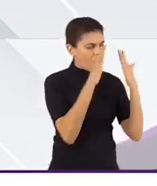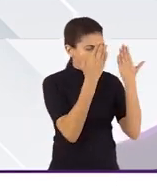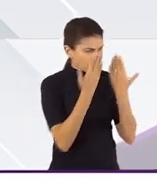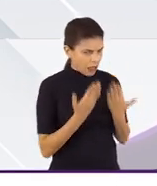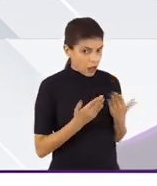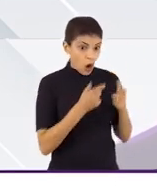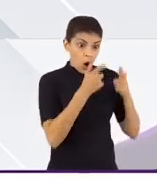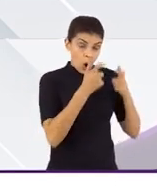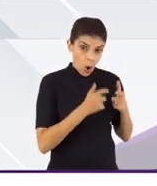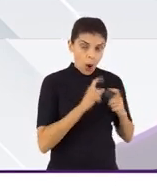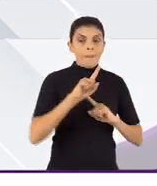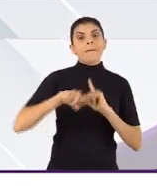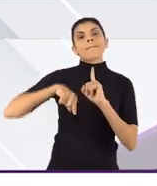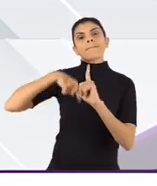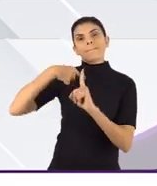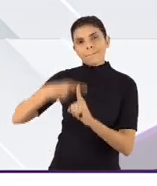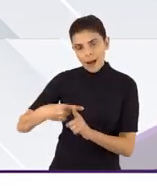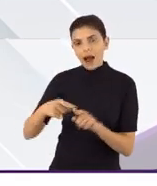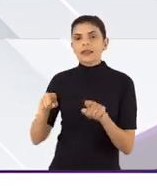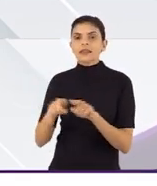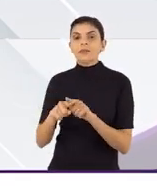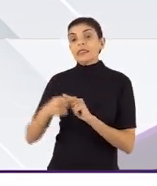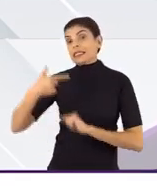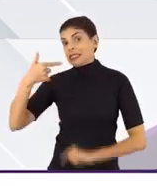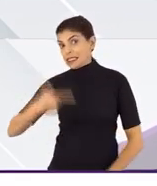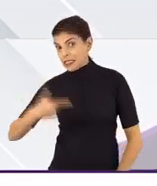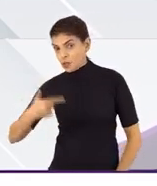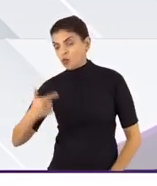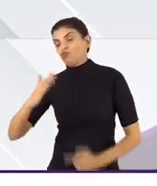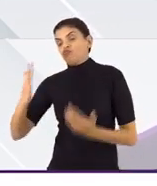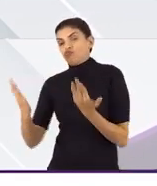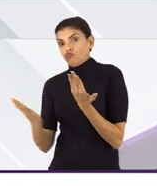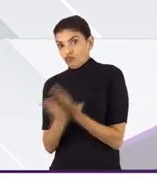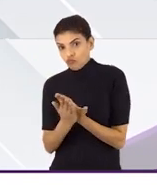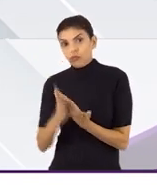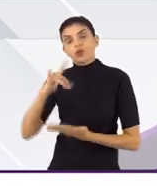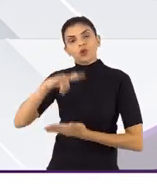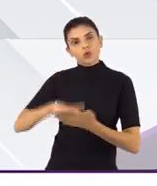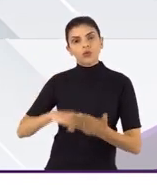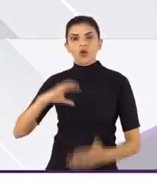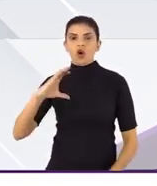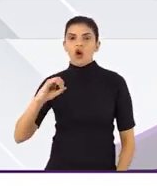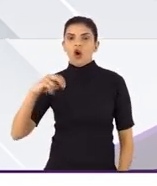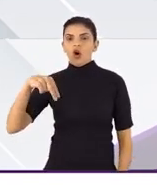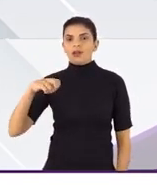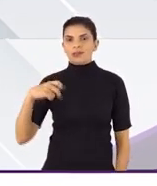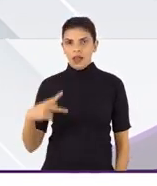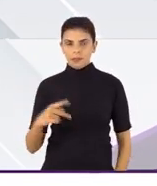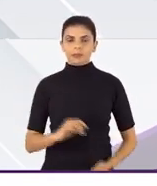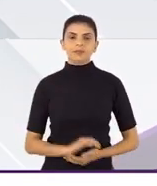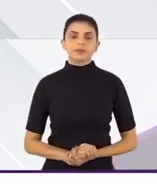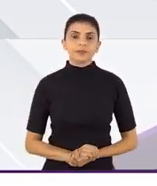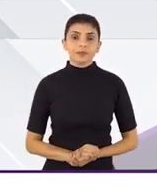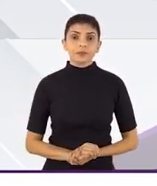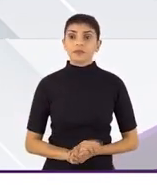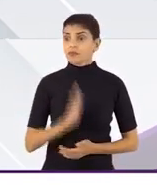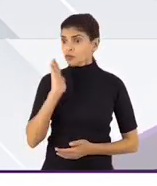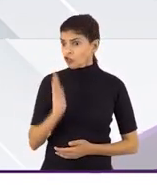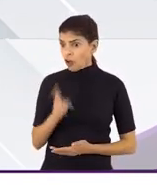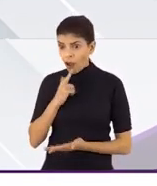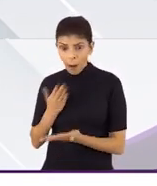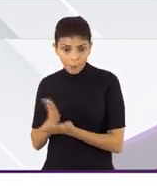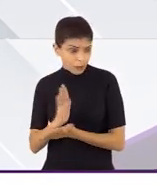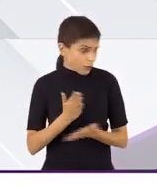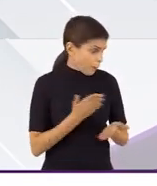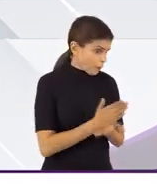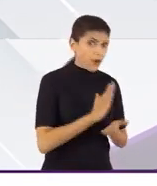Ética em Pesquisa Local, necessitam ainda de um segundo parecer da CONEP. Só